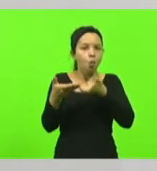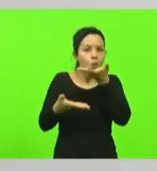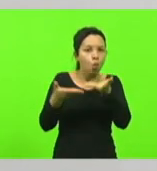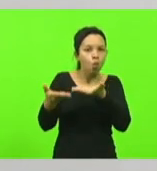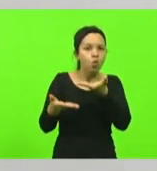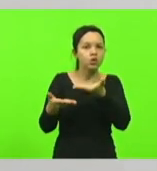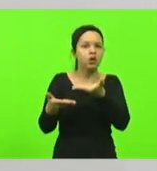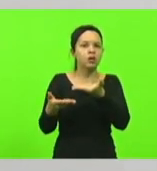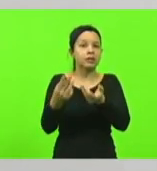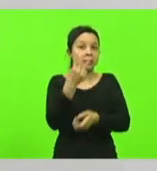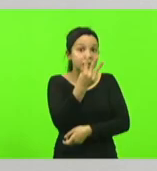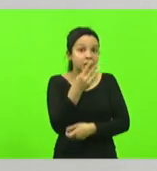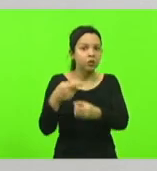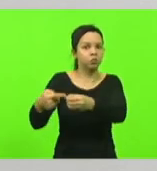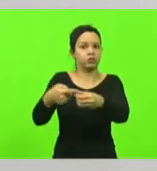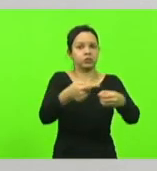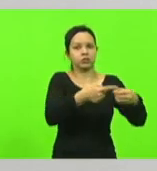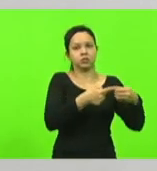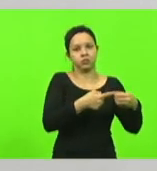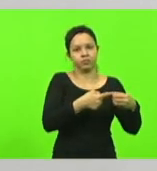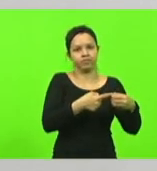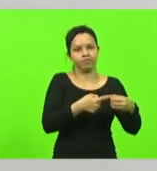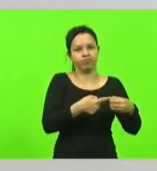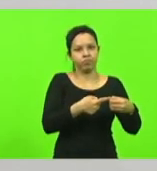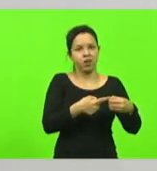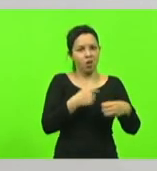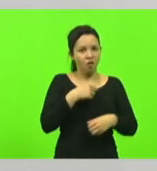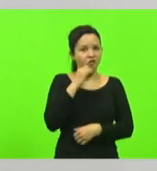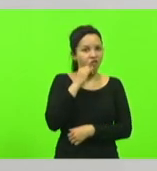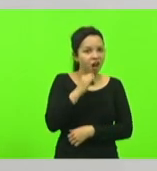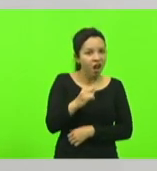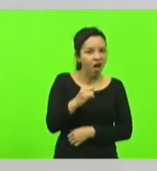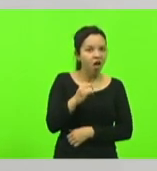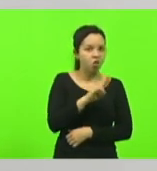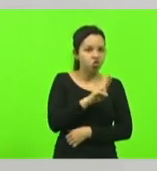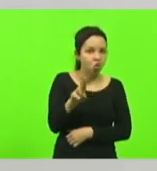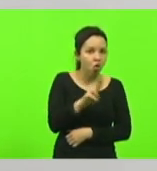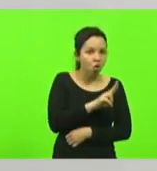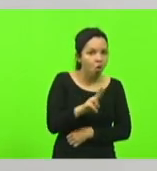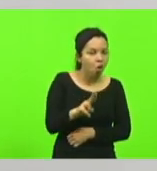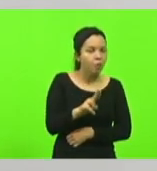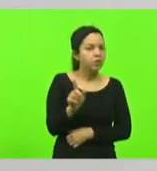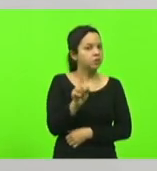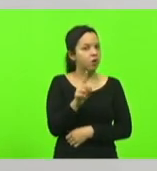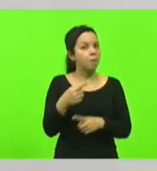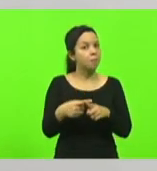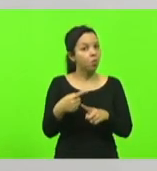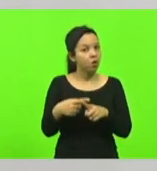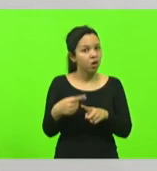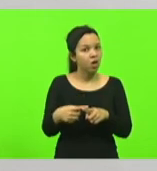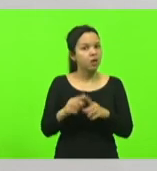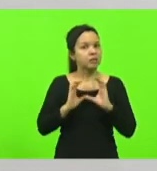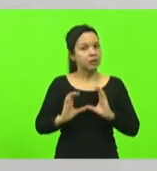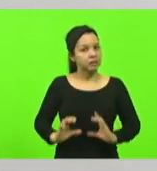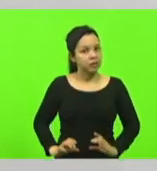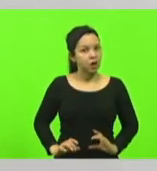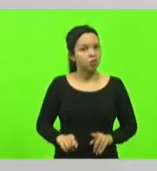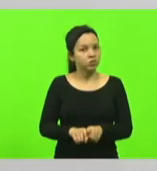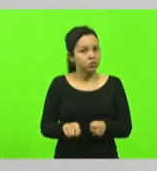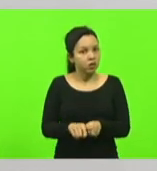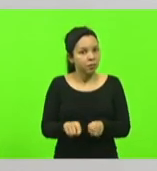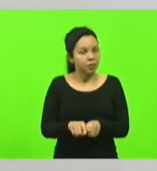e vou repetir, não vou dizer o nome dos municípios para não colocar o cidadão e as guarnições que trabalham lá em perigo de vida.